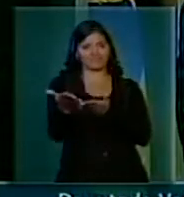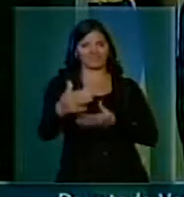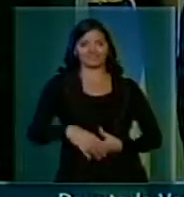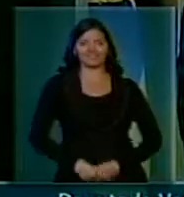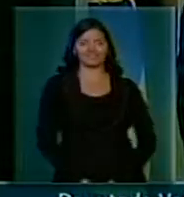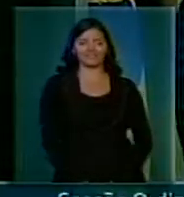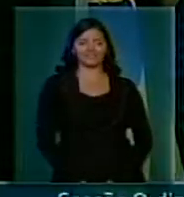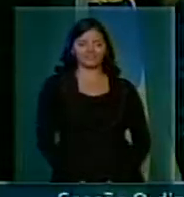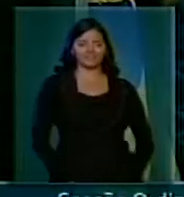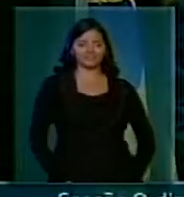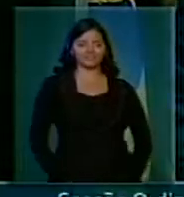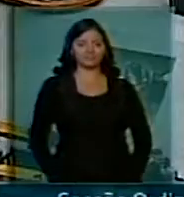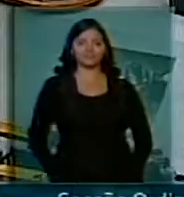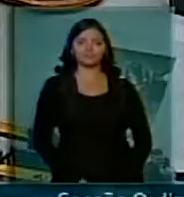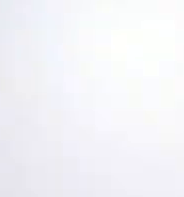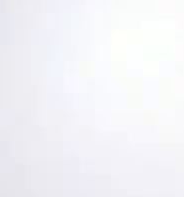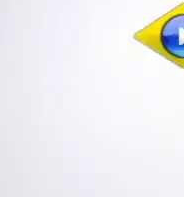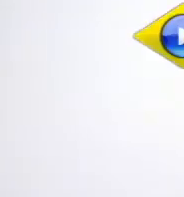Muito obrigado.